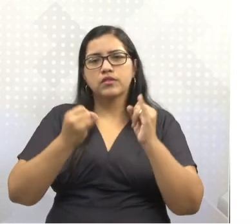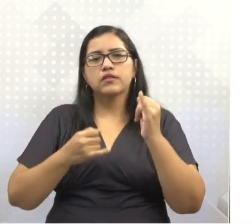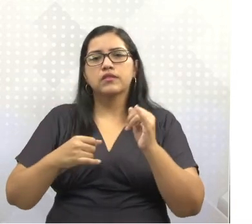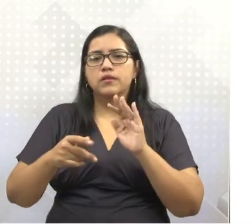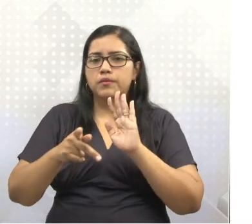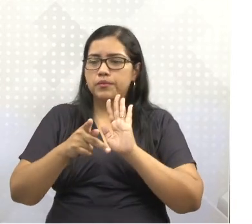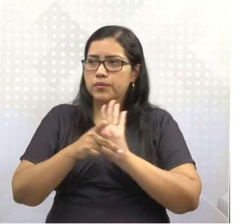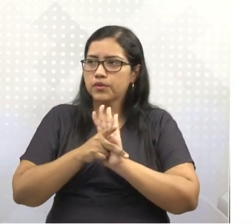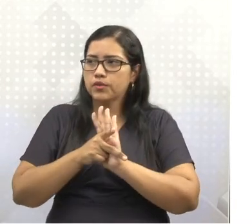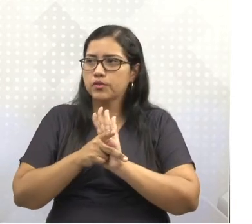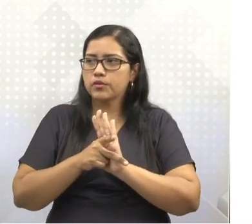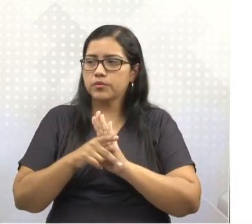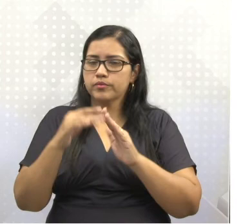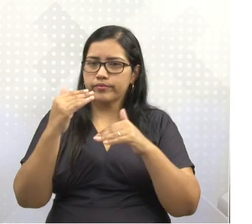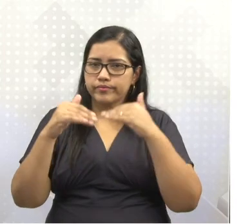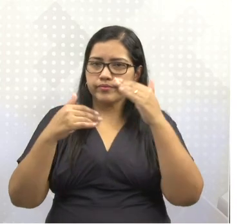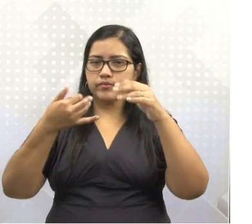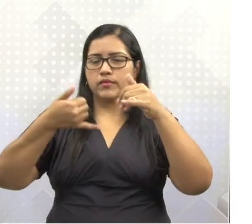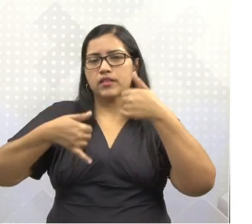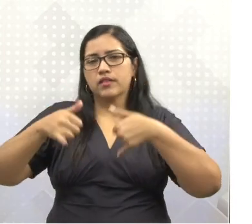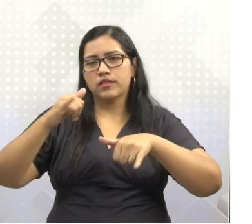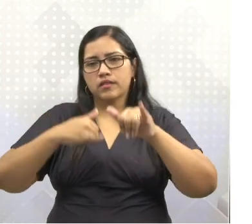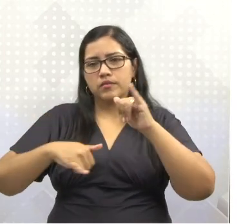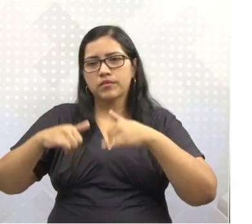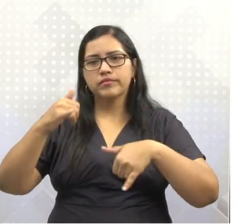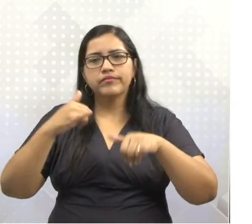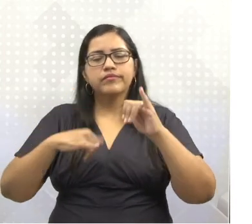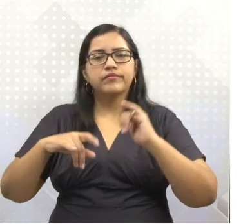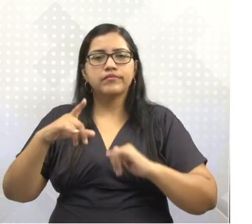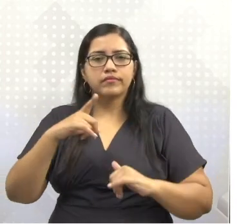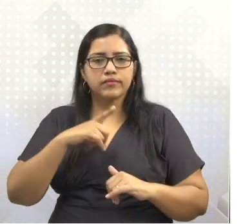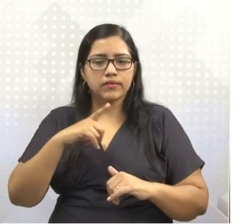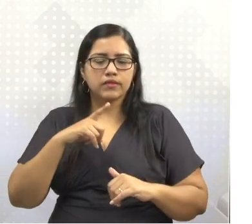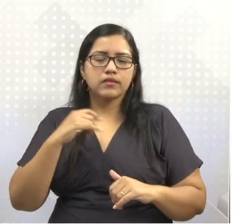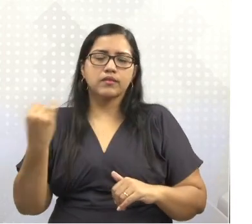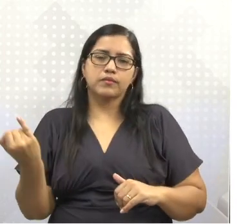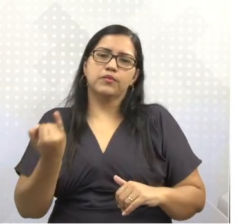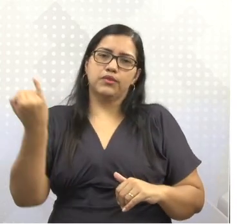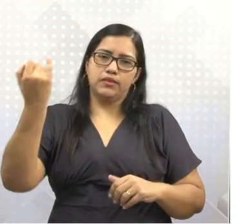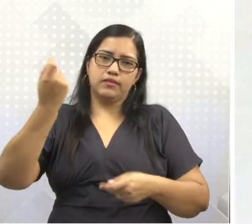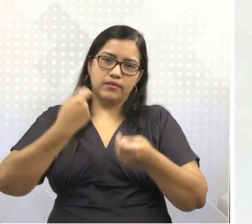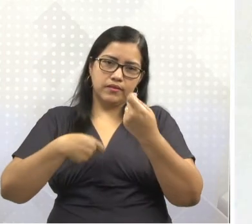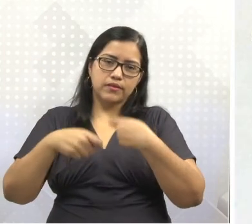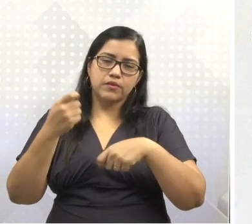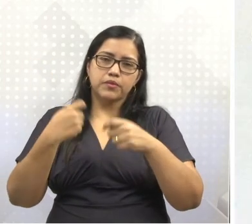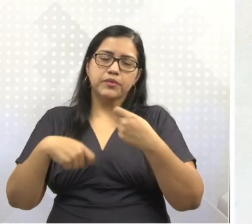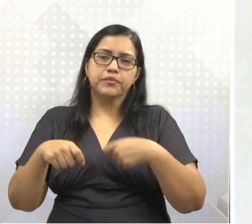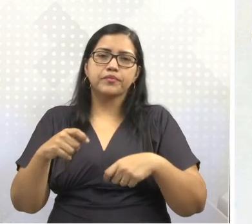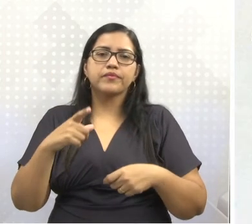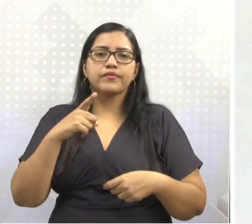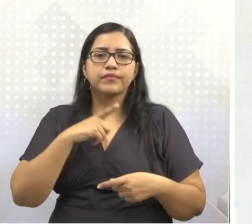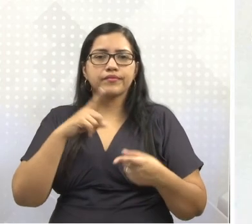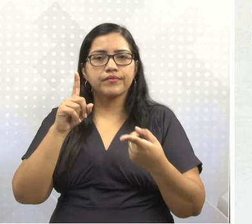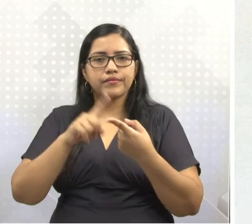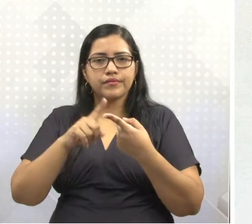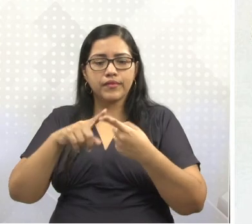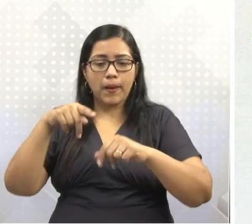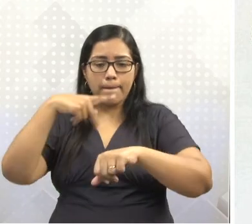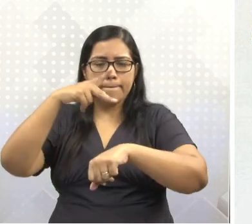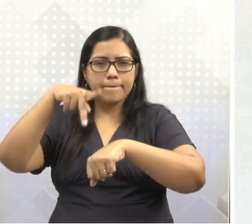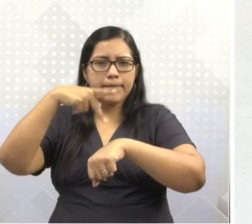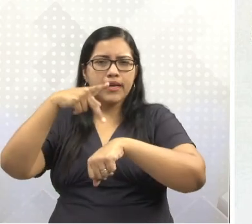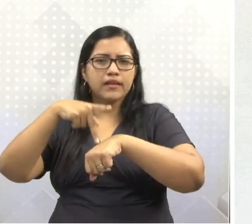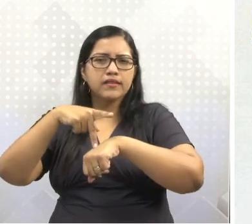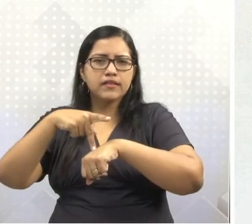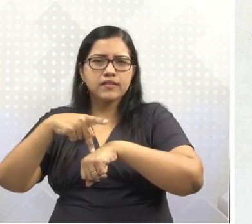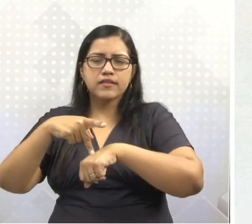químicas, tem um papel significante na economia. Temos aqui os países mediterrâneos,